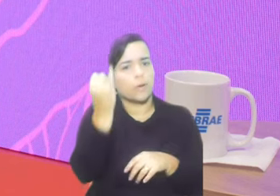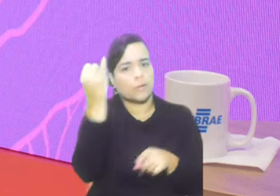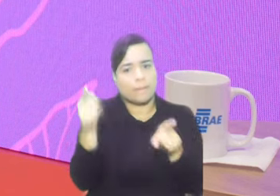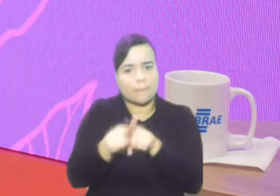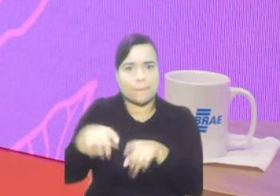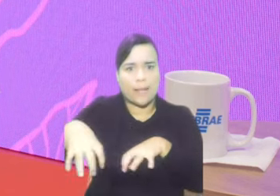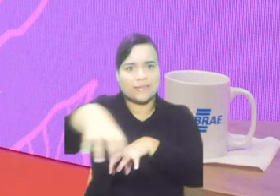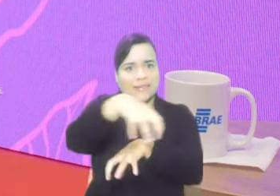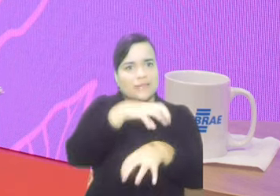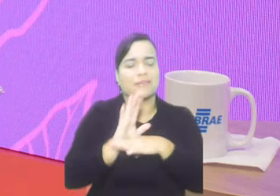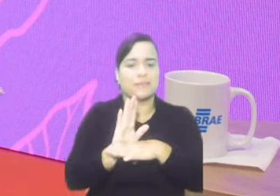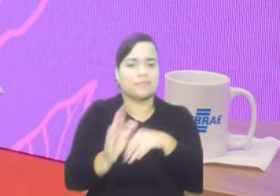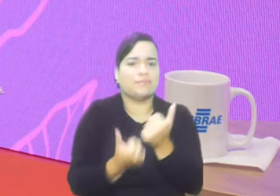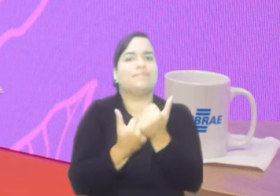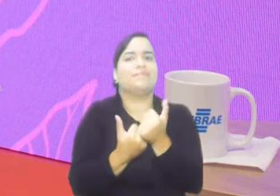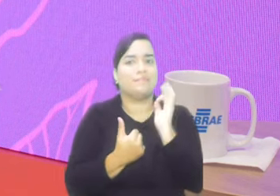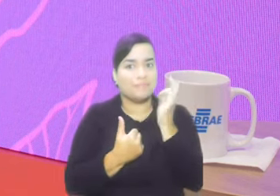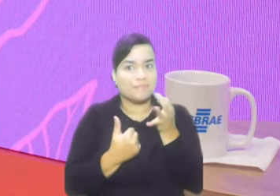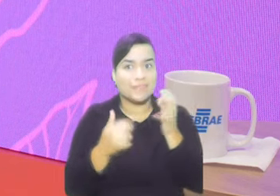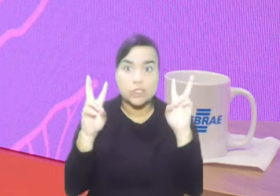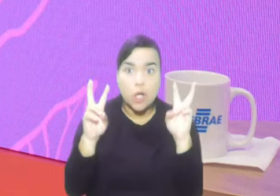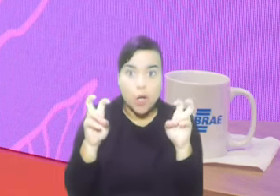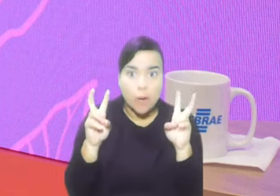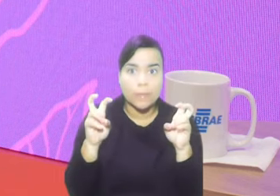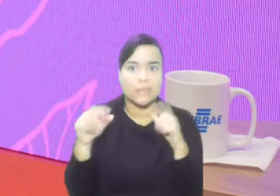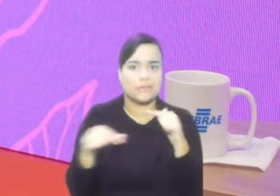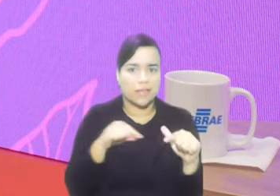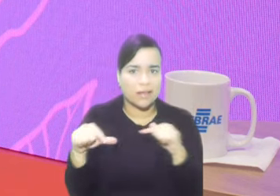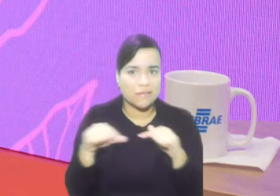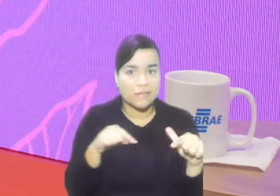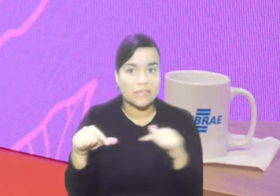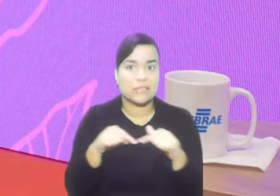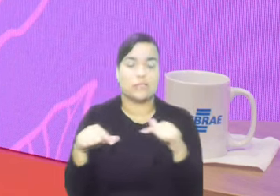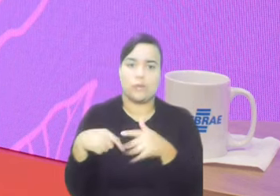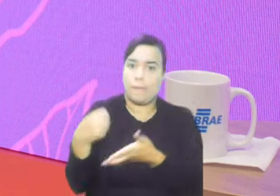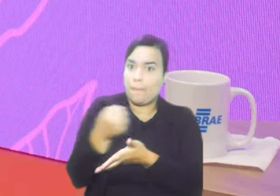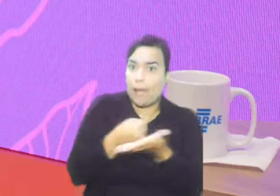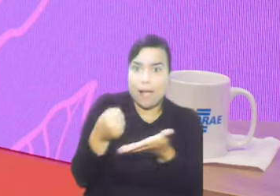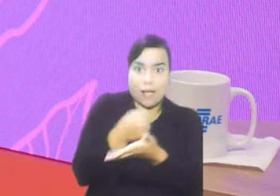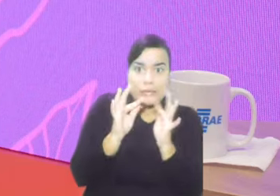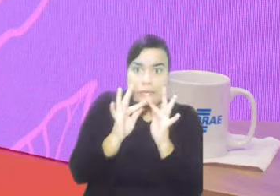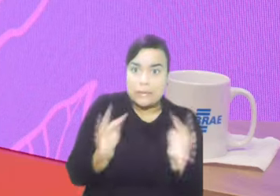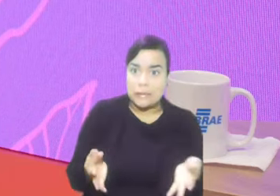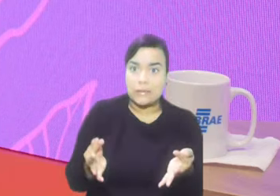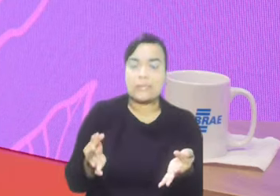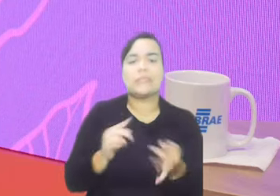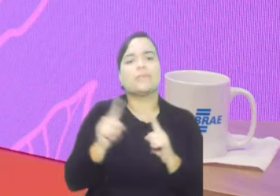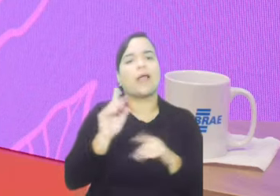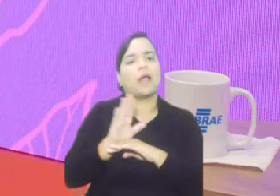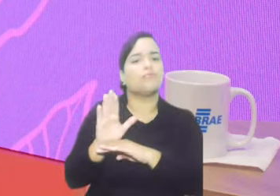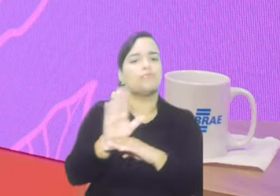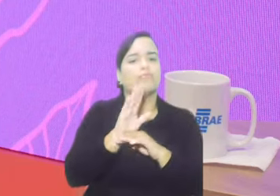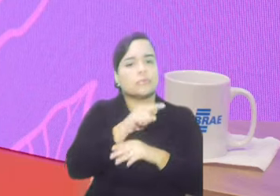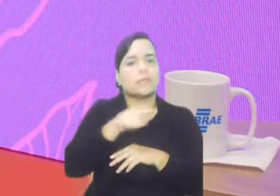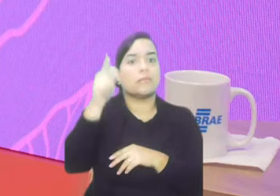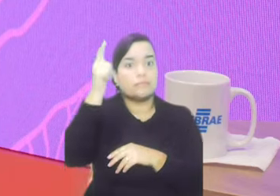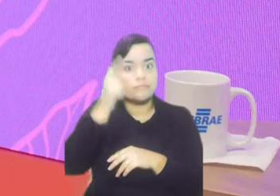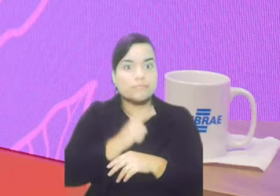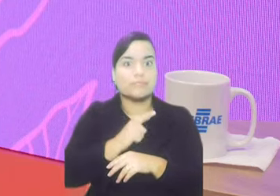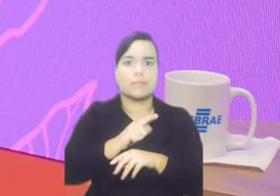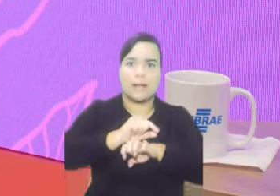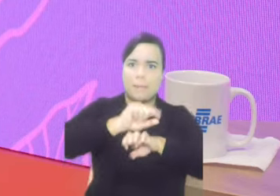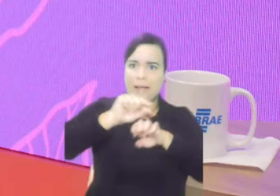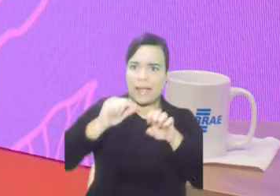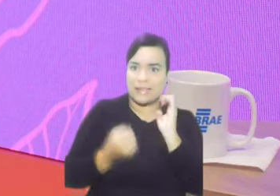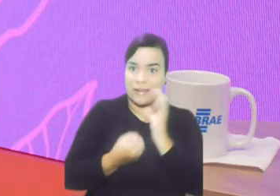serviços básicos, para que ela possa empreender, aliado a isso, programas